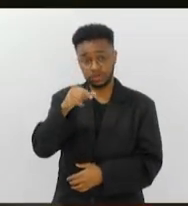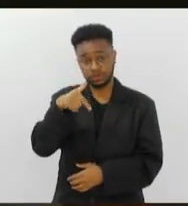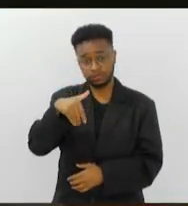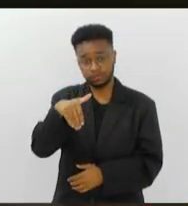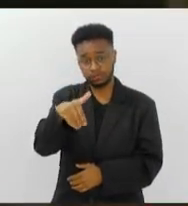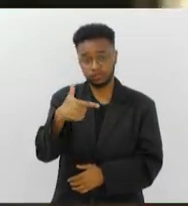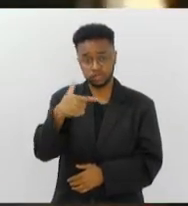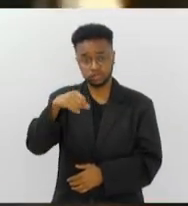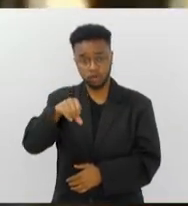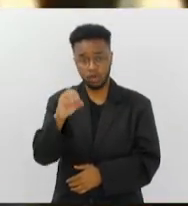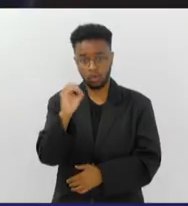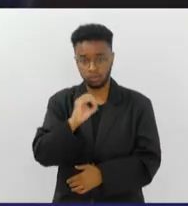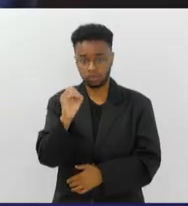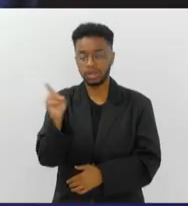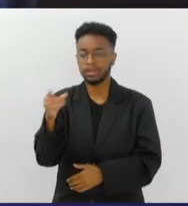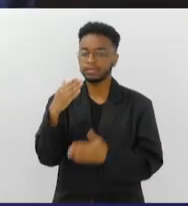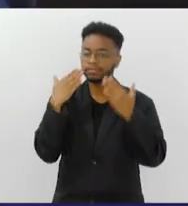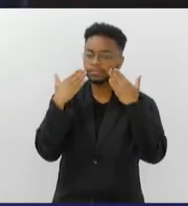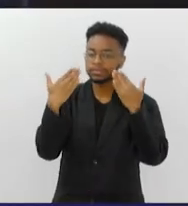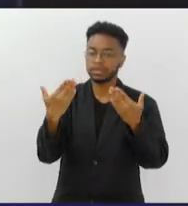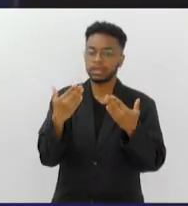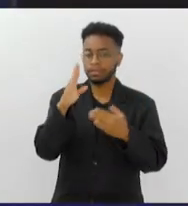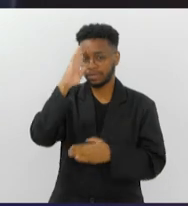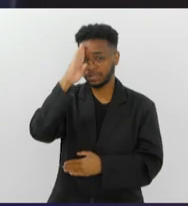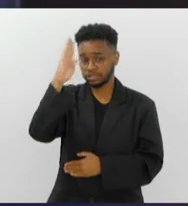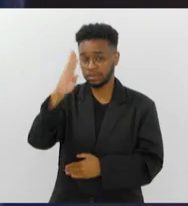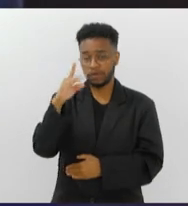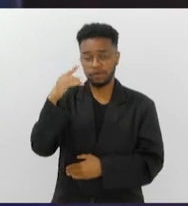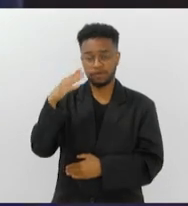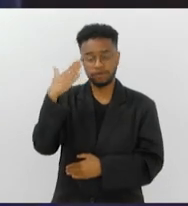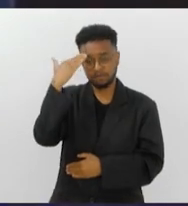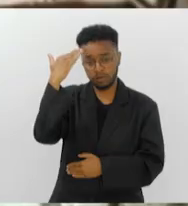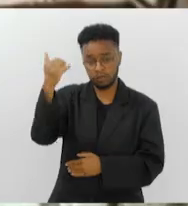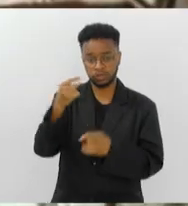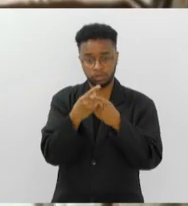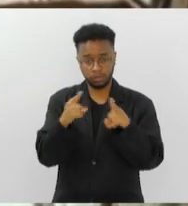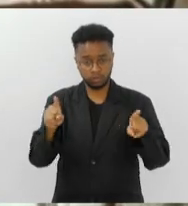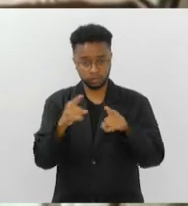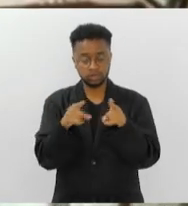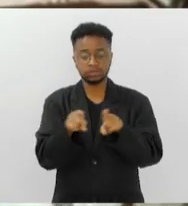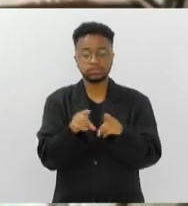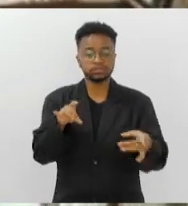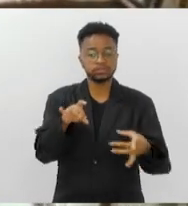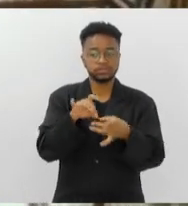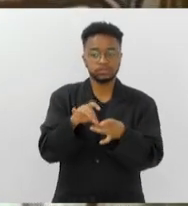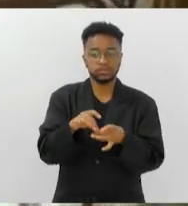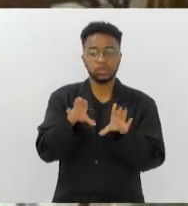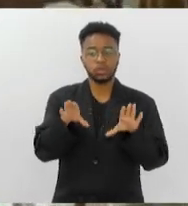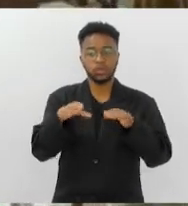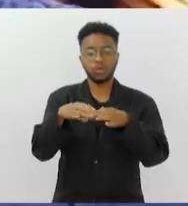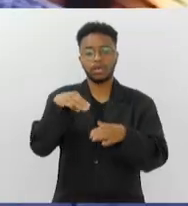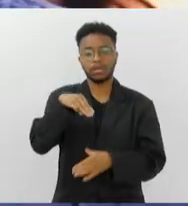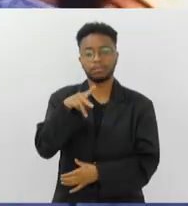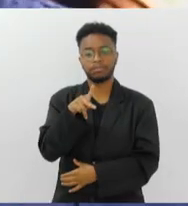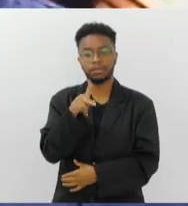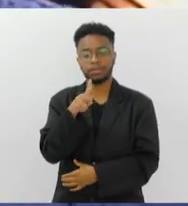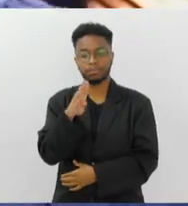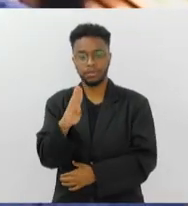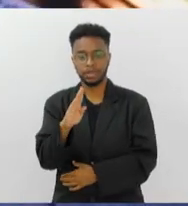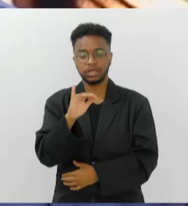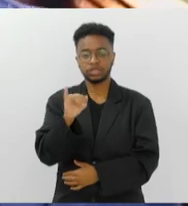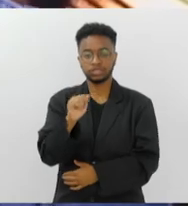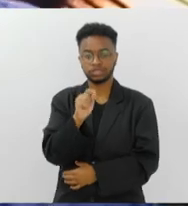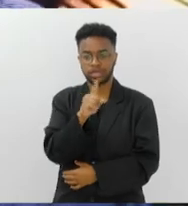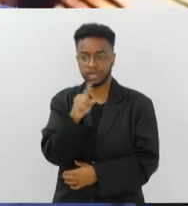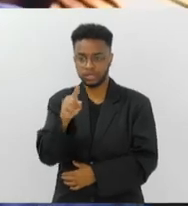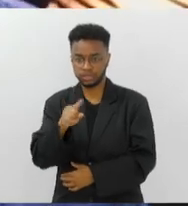Ivan vai apresentar os maiores sucessos da sua carreira, acompanhado da orquestra MPB Jazz, na série Joias